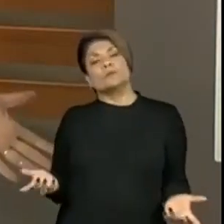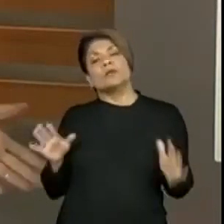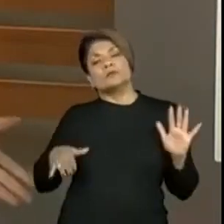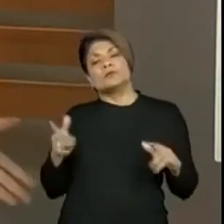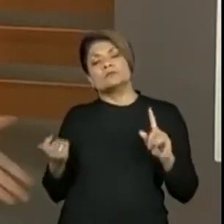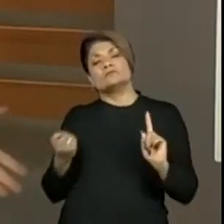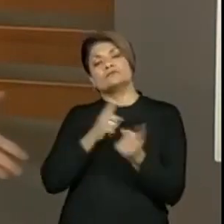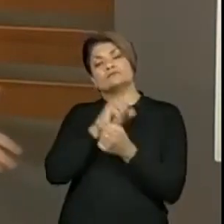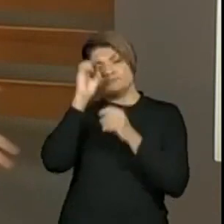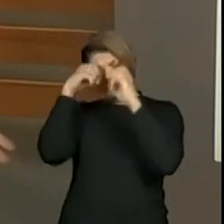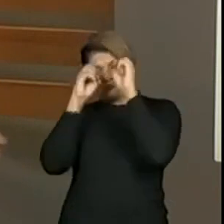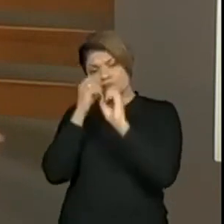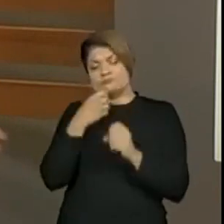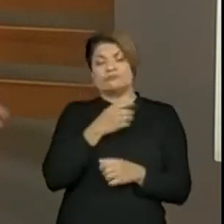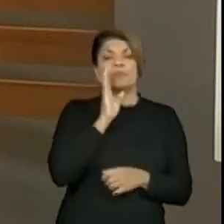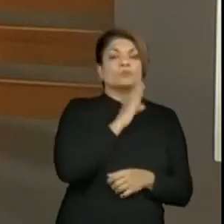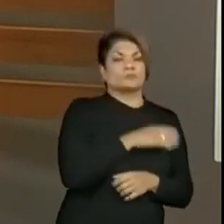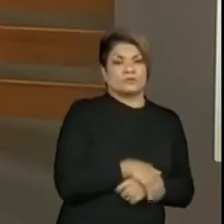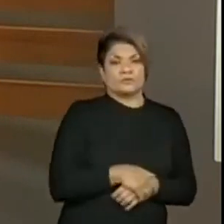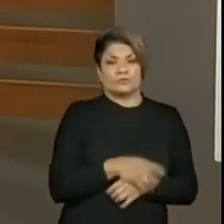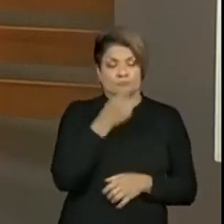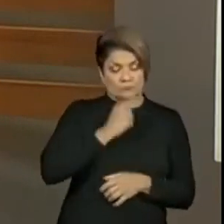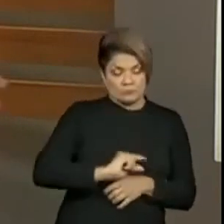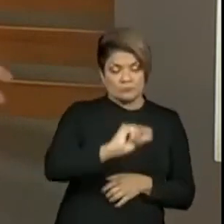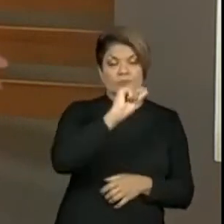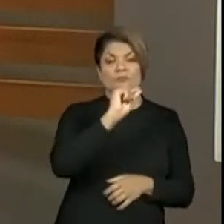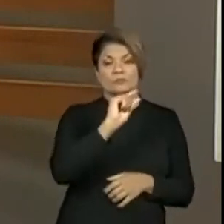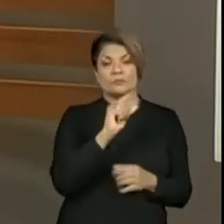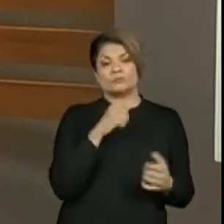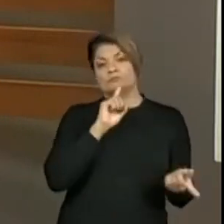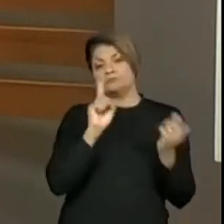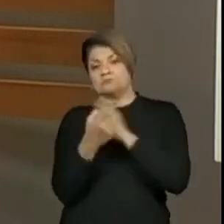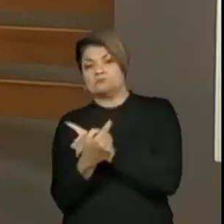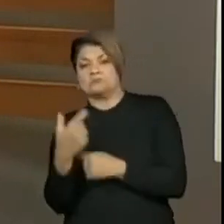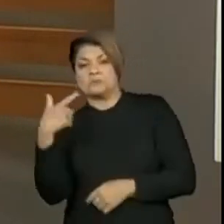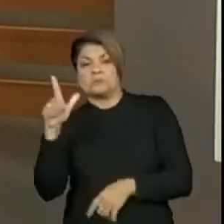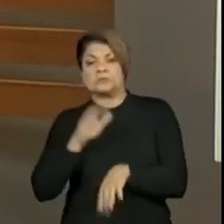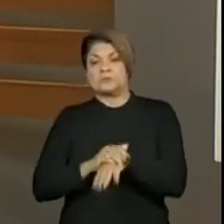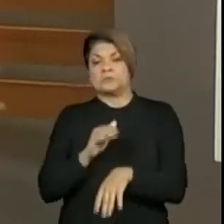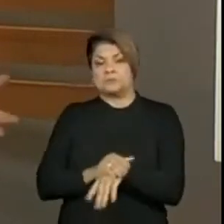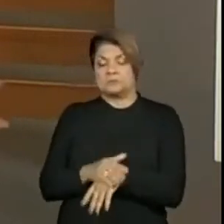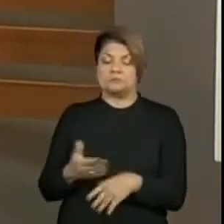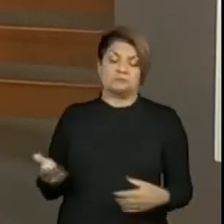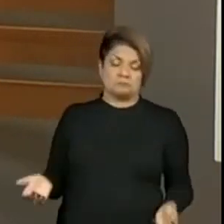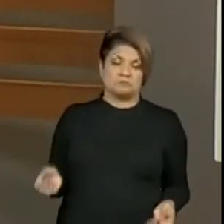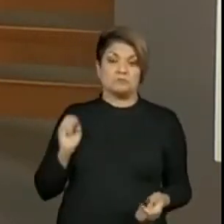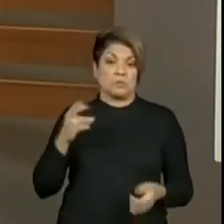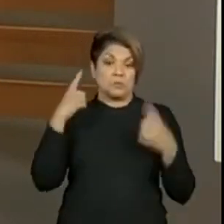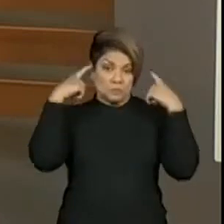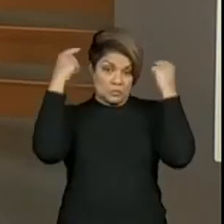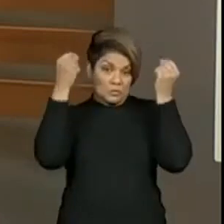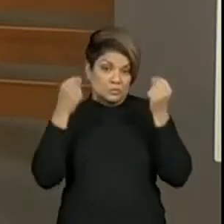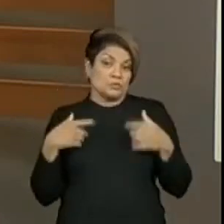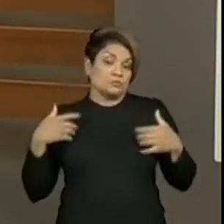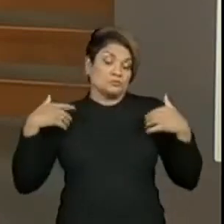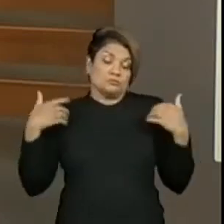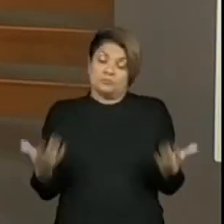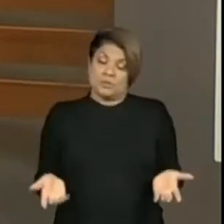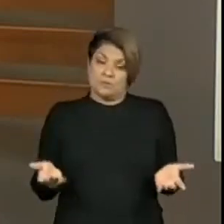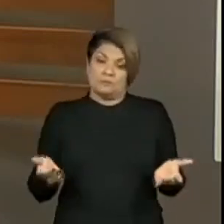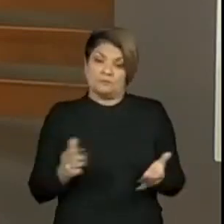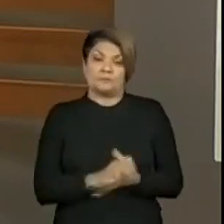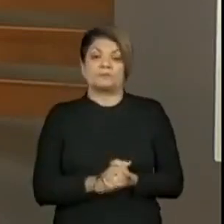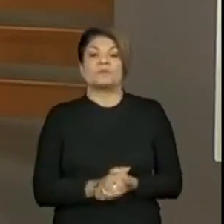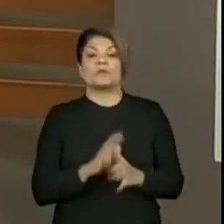Ou por que não o mago Gael ter uma outra mudança de comportamento, de atitude? Ou os duendes? Sei lá. Mas tudo